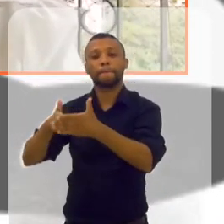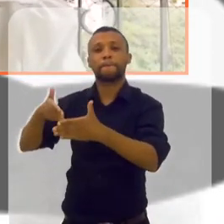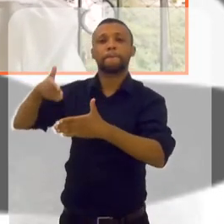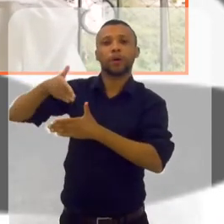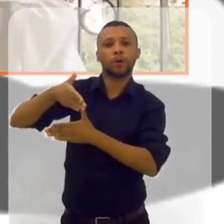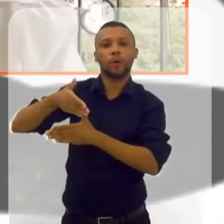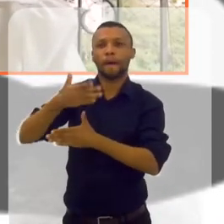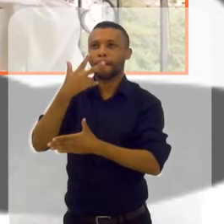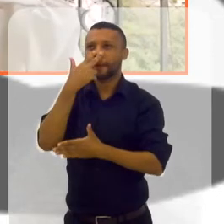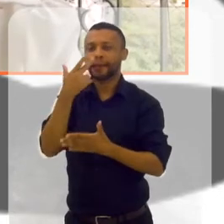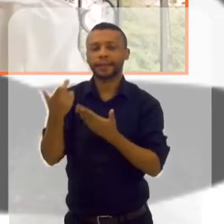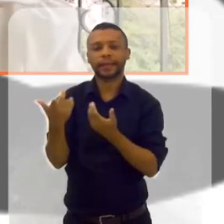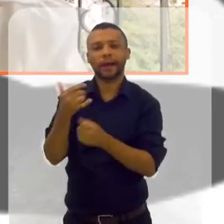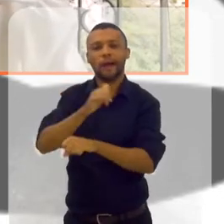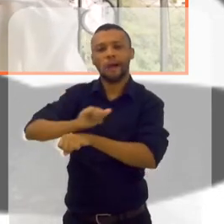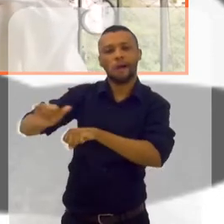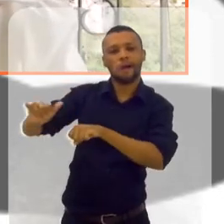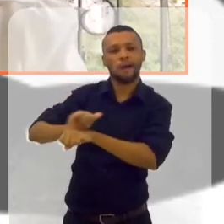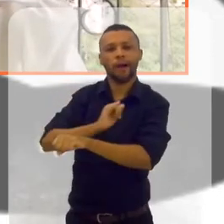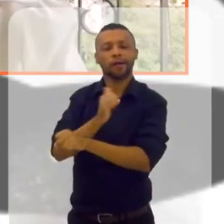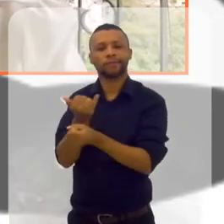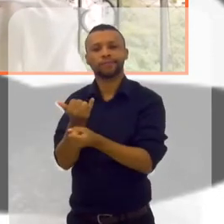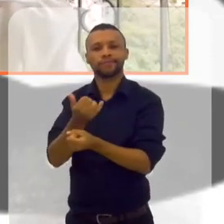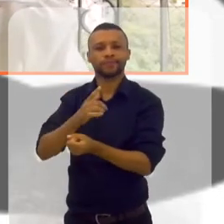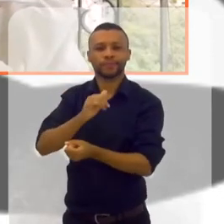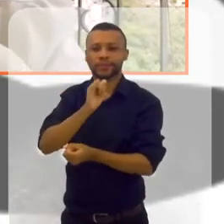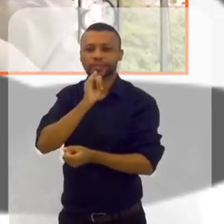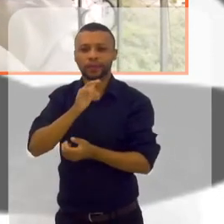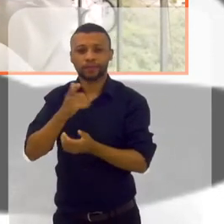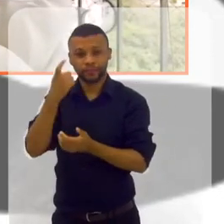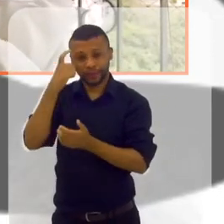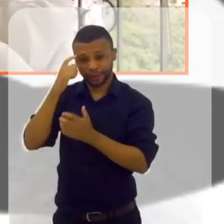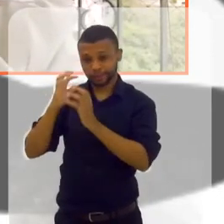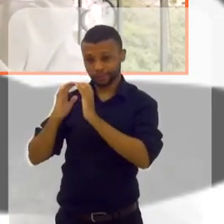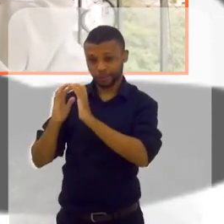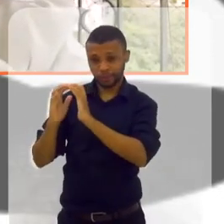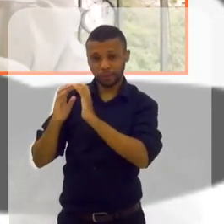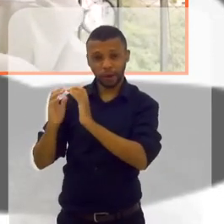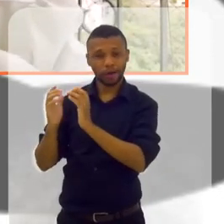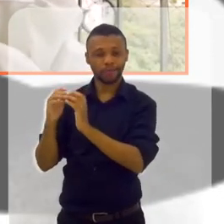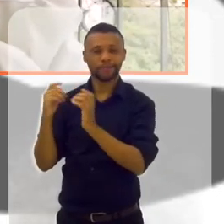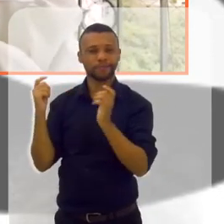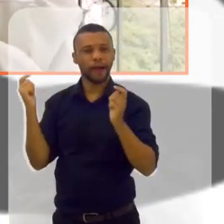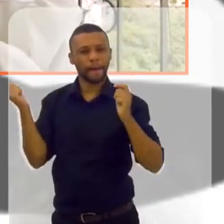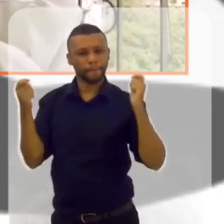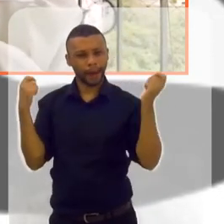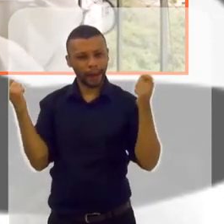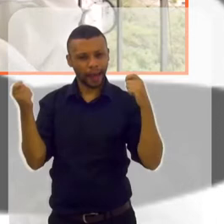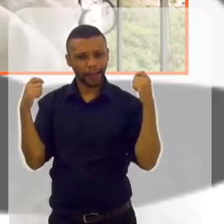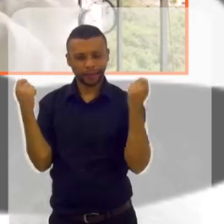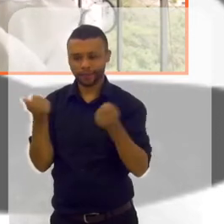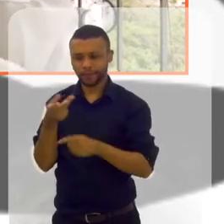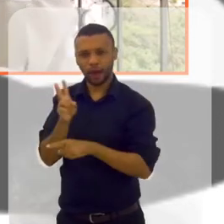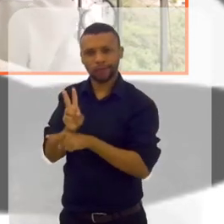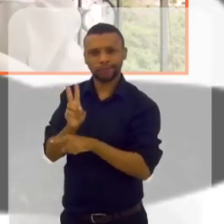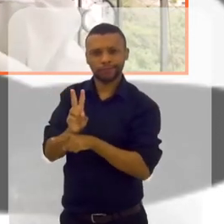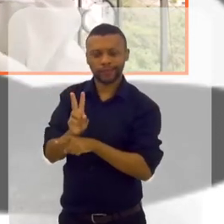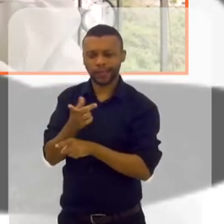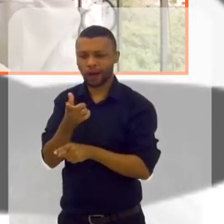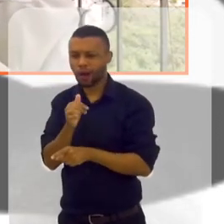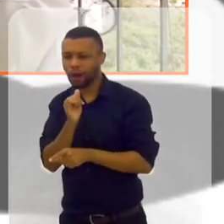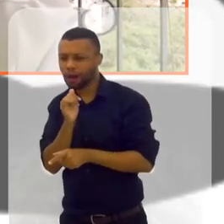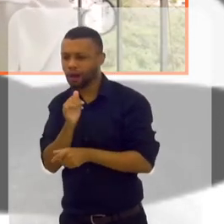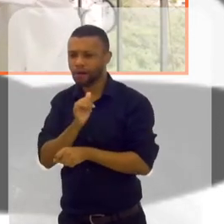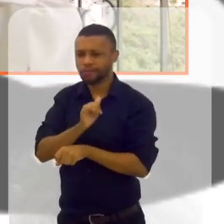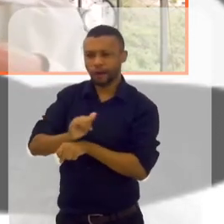essa barreira, como se ela driblasse essa barreira, como se tivesse o segurança aqui de uma balada e ele fica na porta, e você engana, você entra